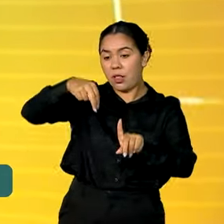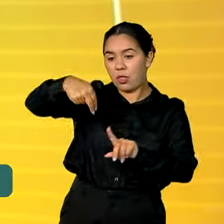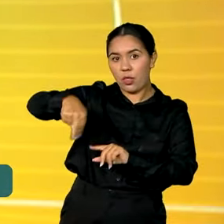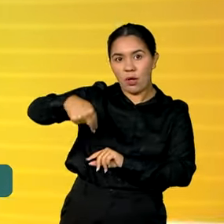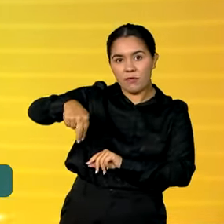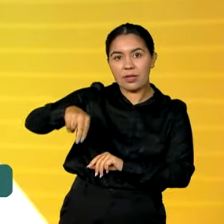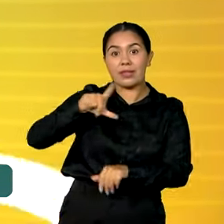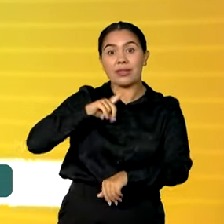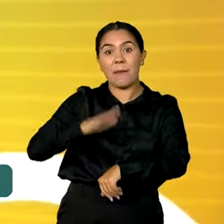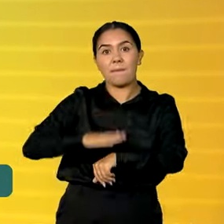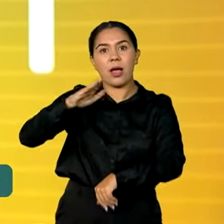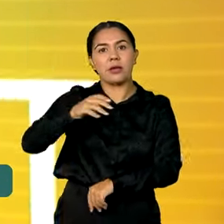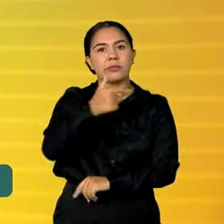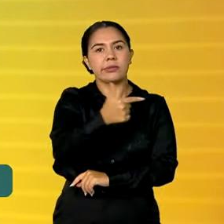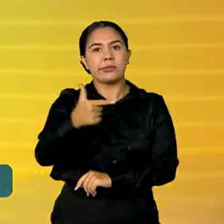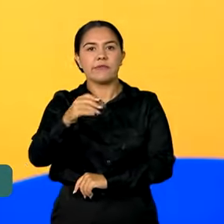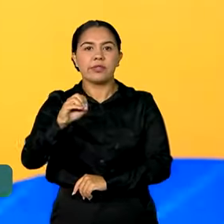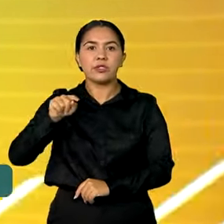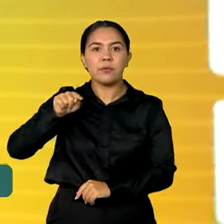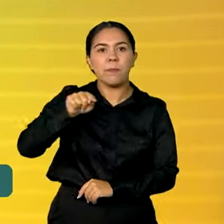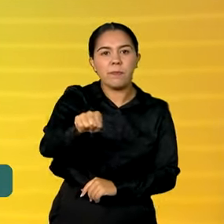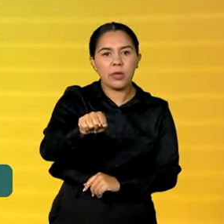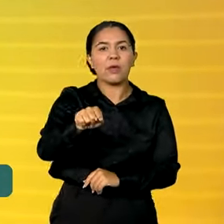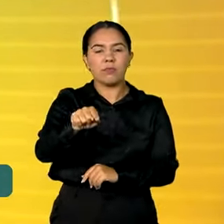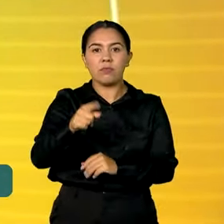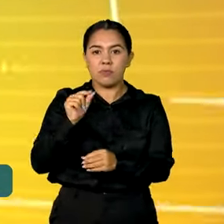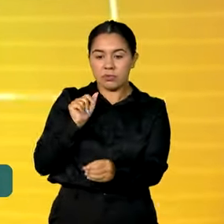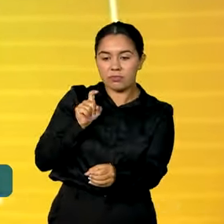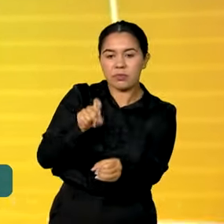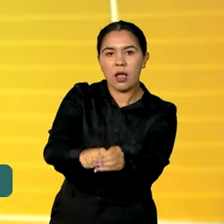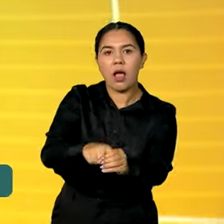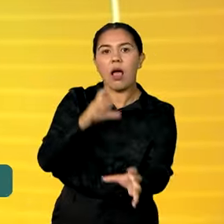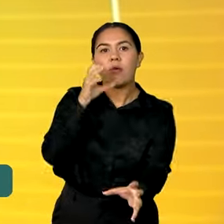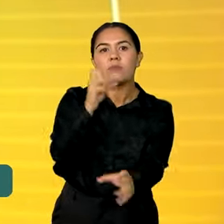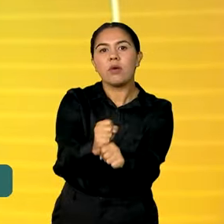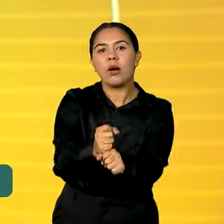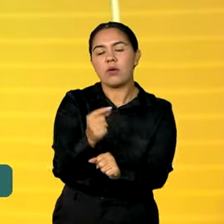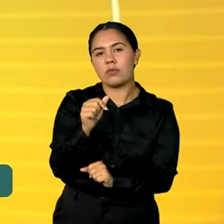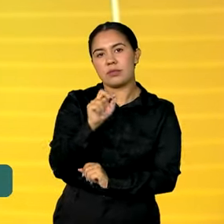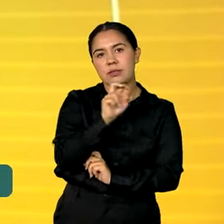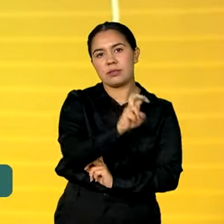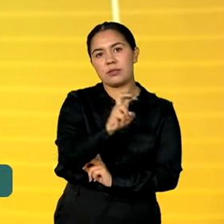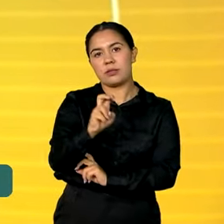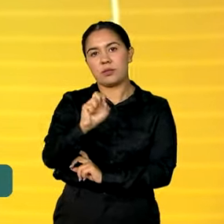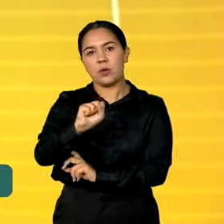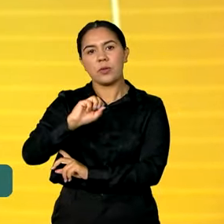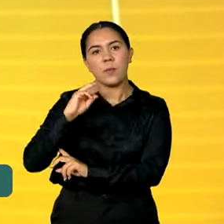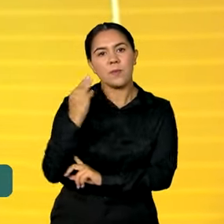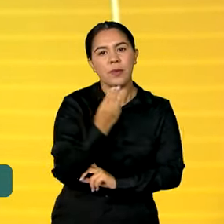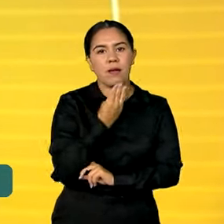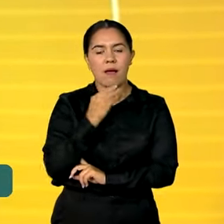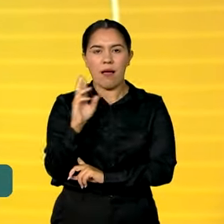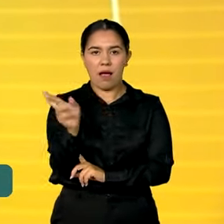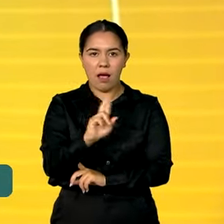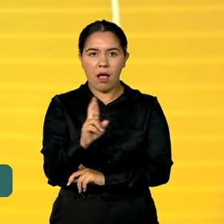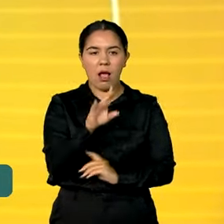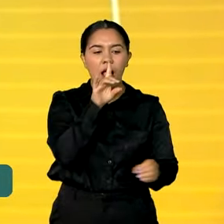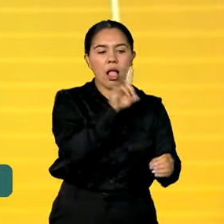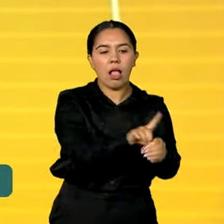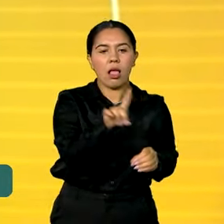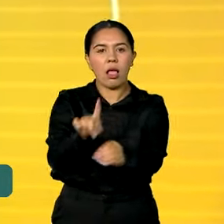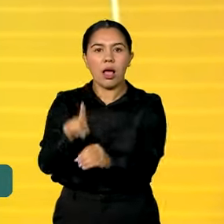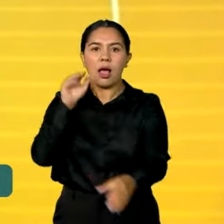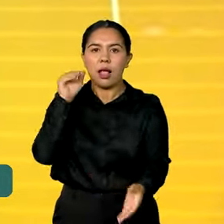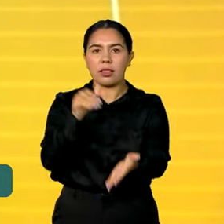220 mil restituições e o valor total ultrapassa os 558 milhões de reais. Os depósitos